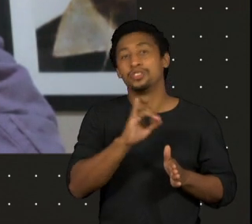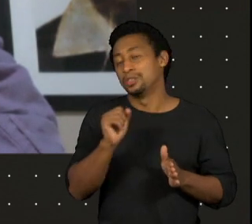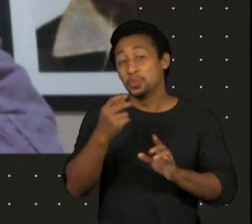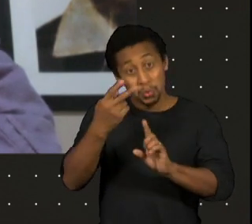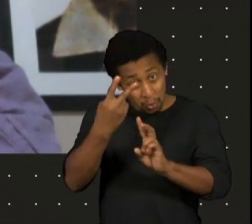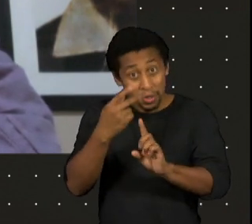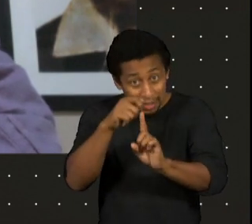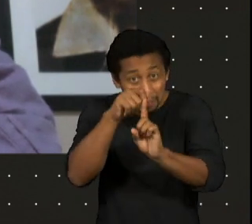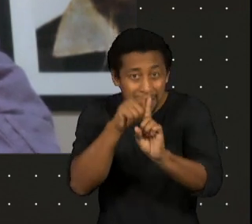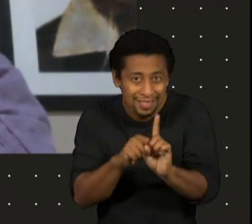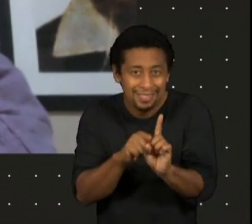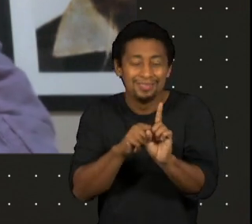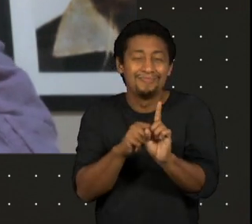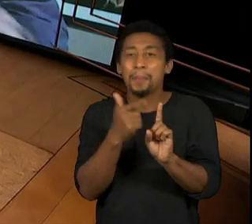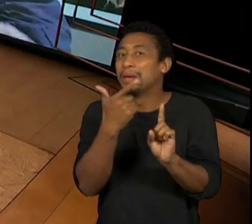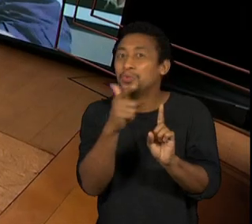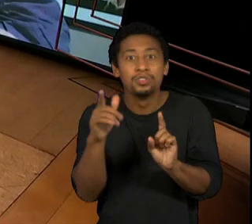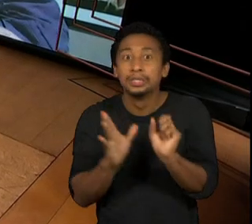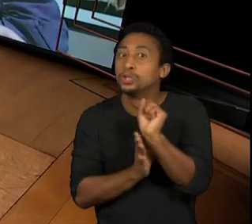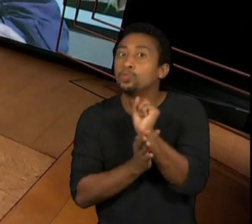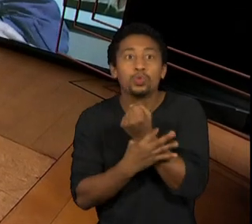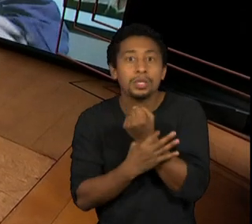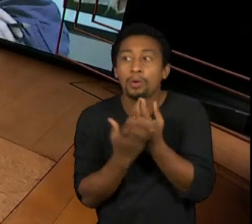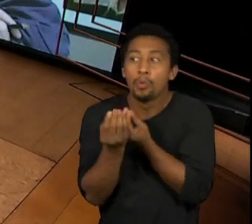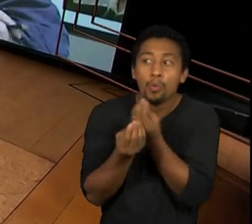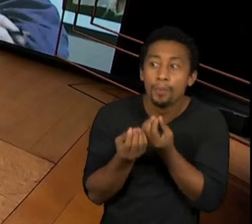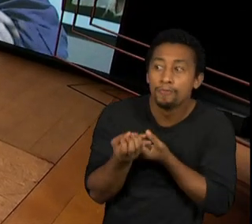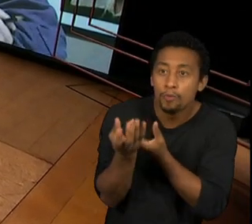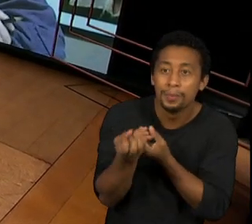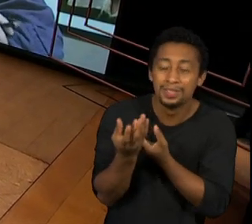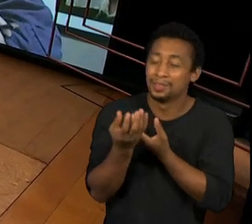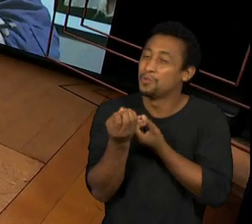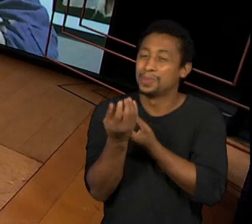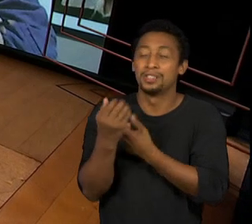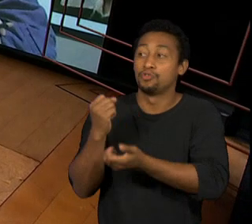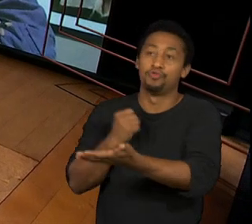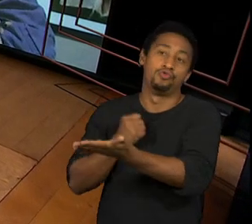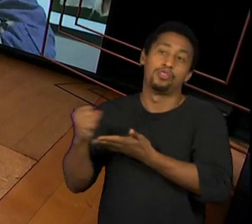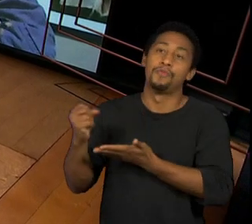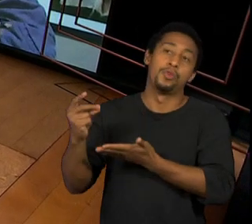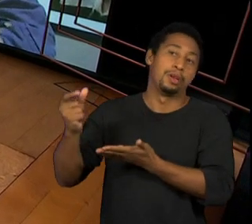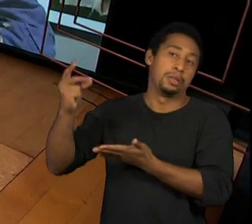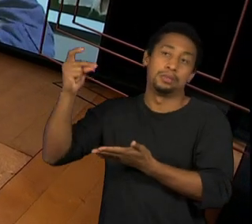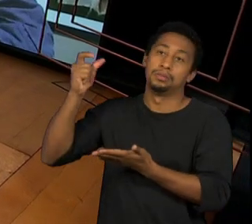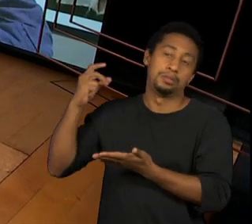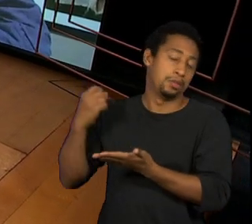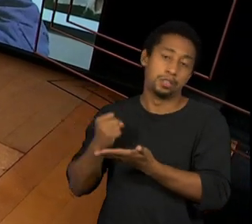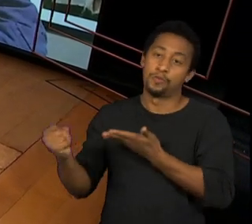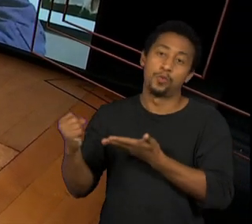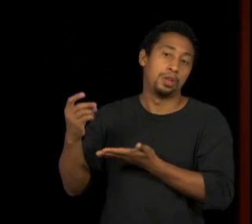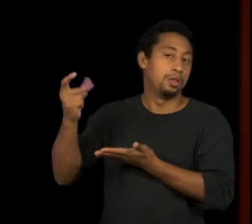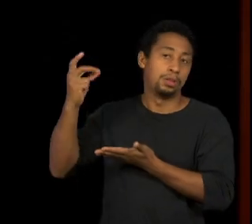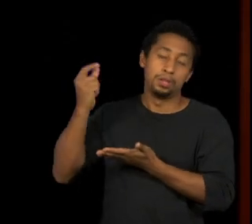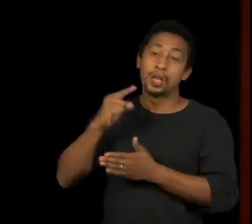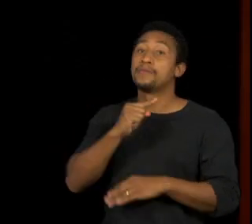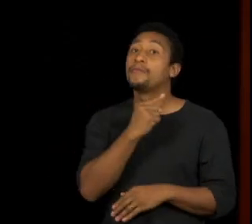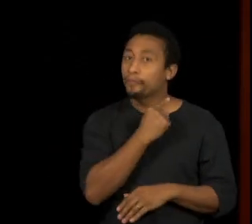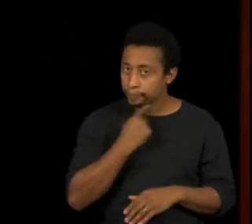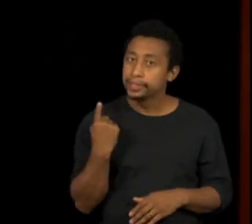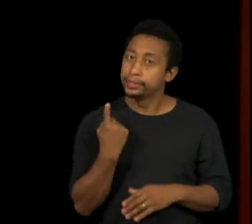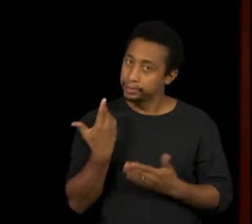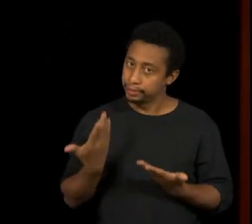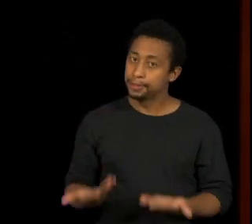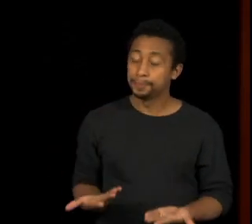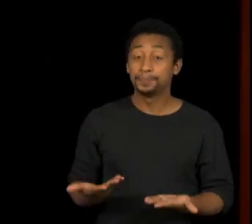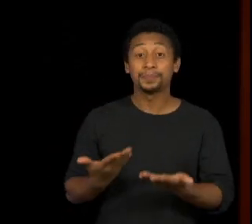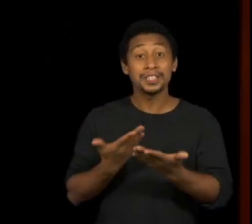as matérias não teriam nenhum tipo de atualidade. Todas estariam vencidas. Então, quando a gente acabou o curso